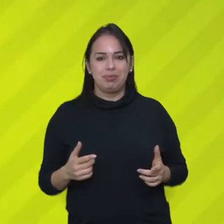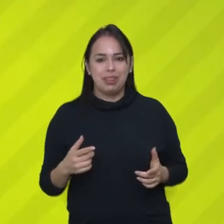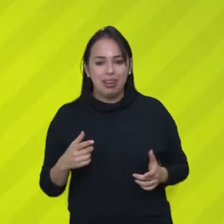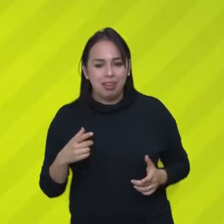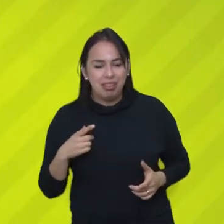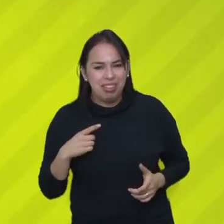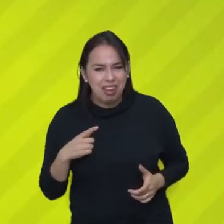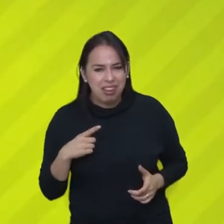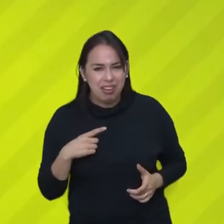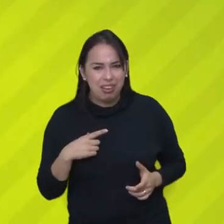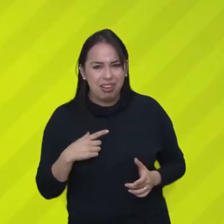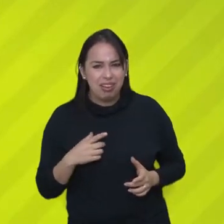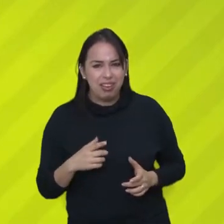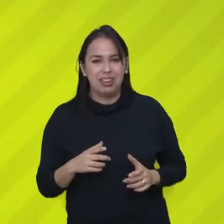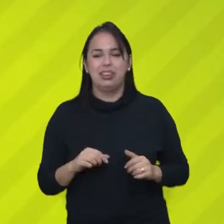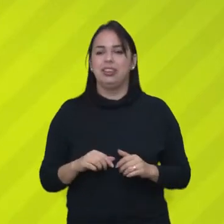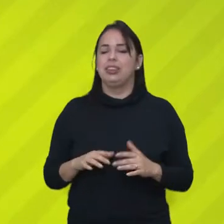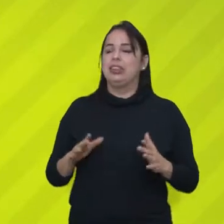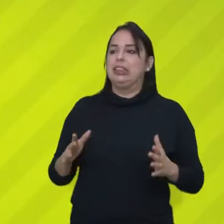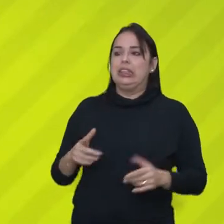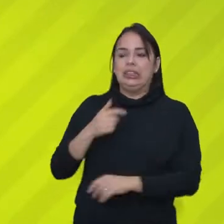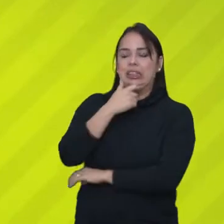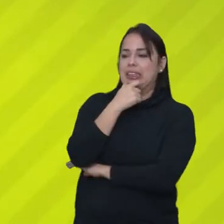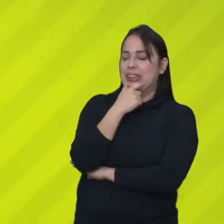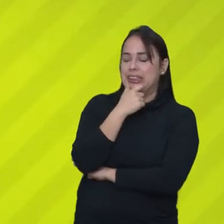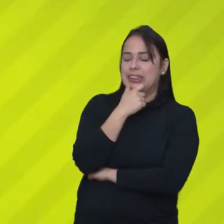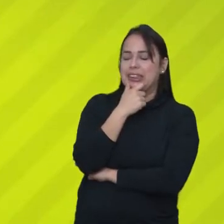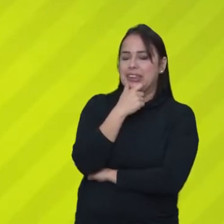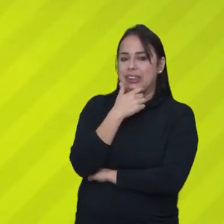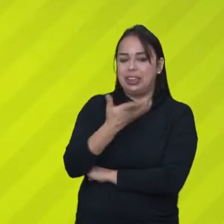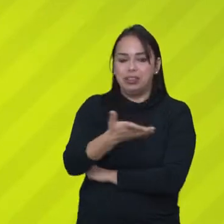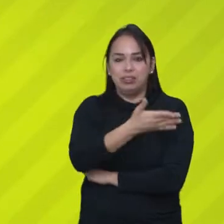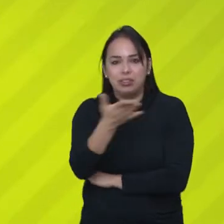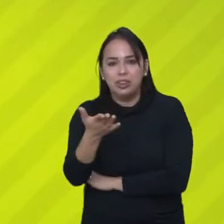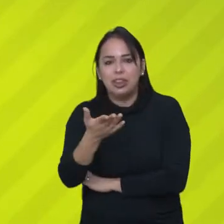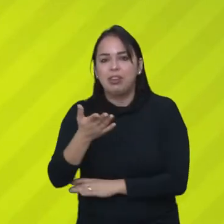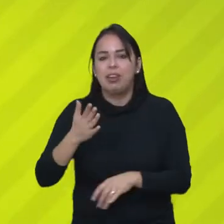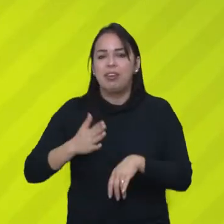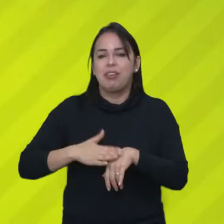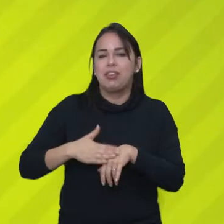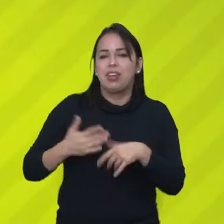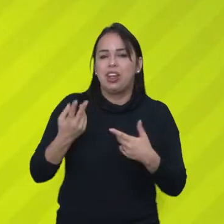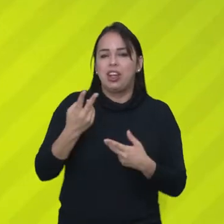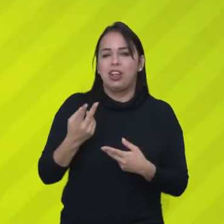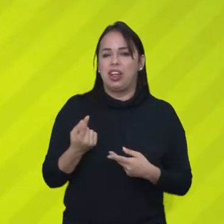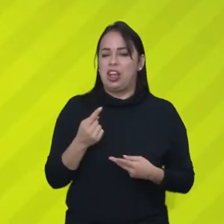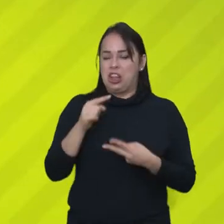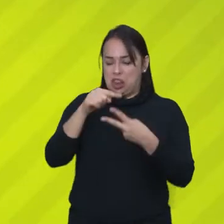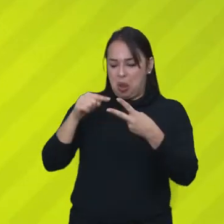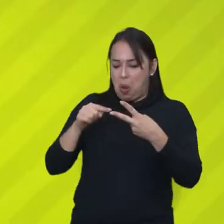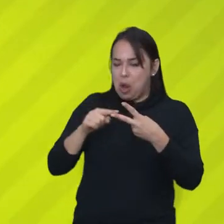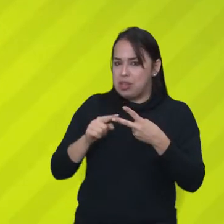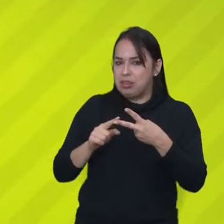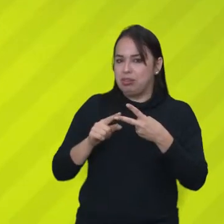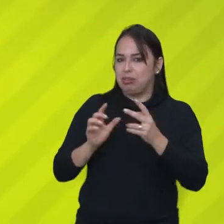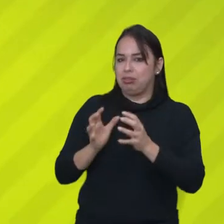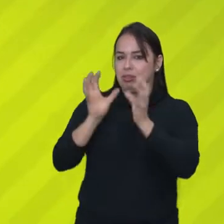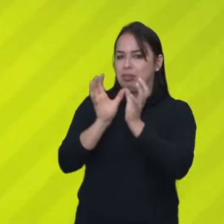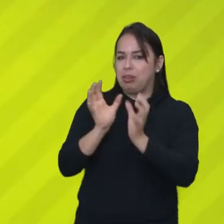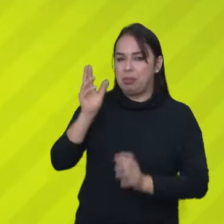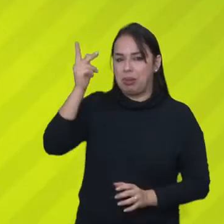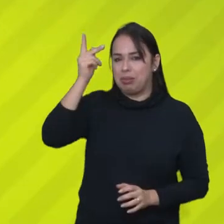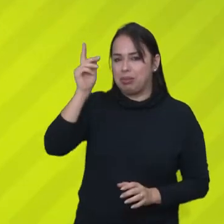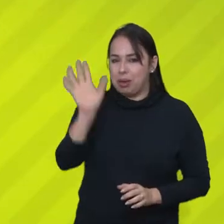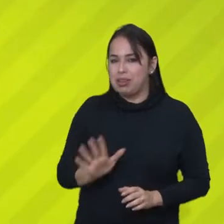Mas, assim, tem bastante brasileiro? Tem. Ó, o Furacão não é, então. Mas nem você, então. Vai me dizer que dois é muita coisa? É. Ah,